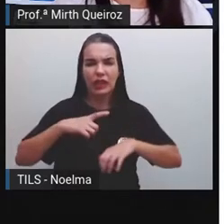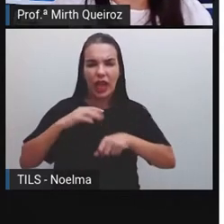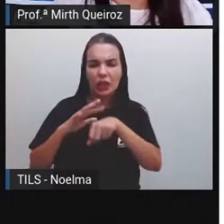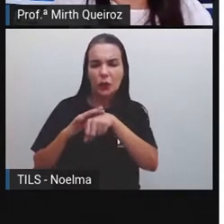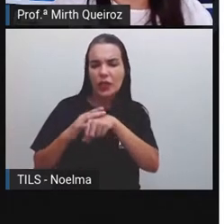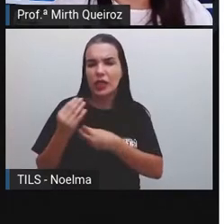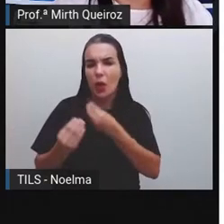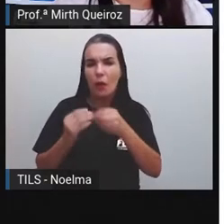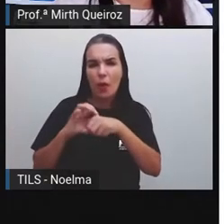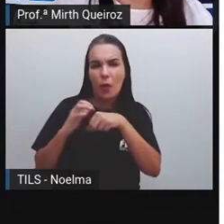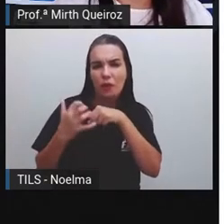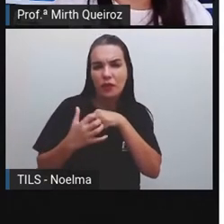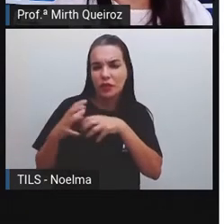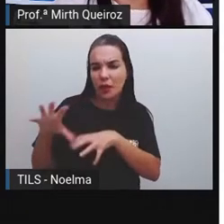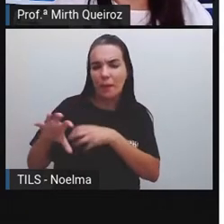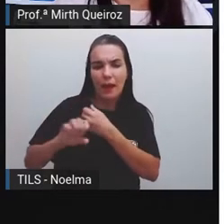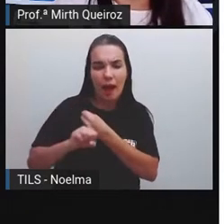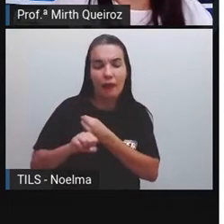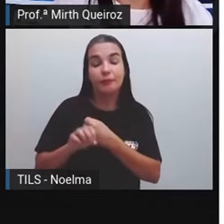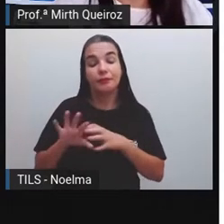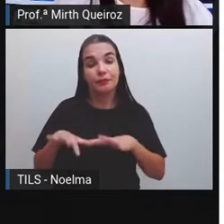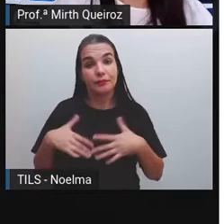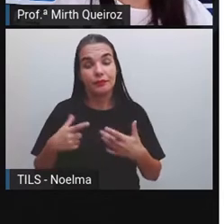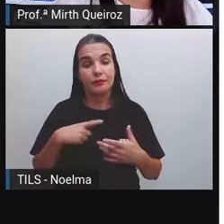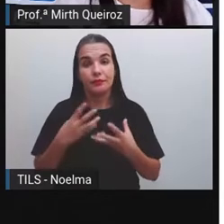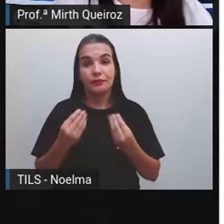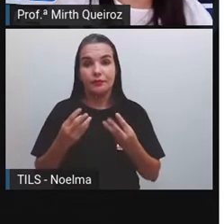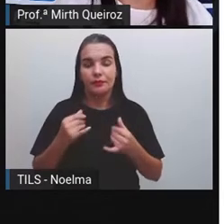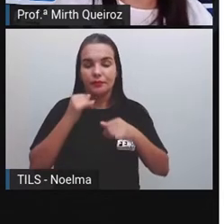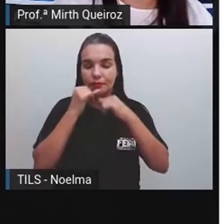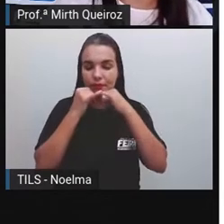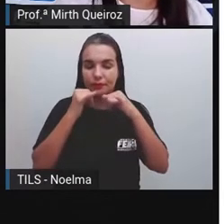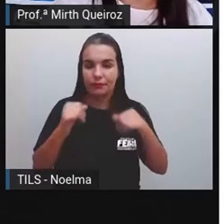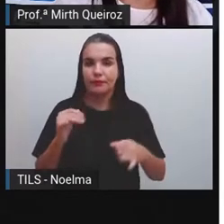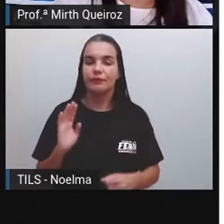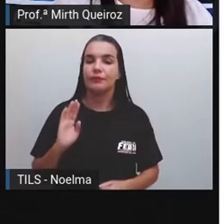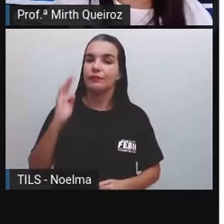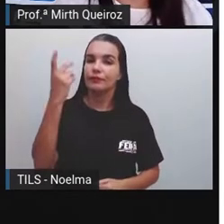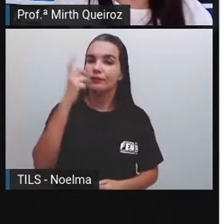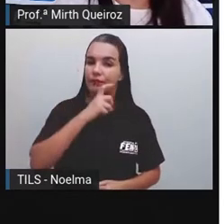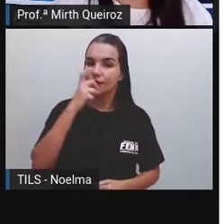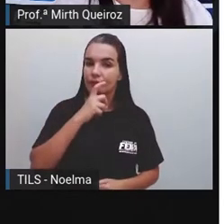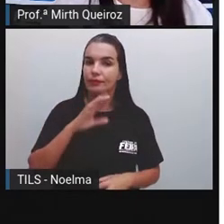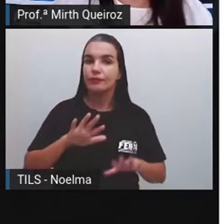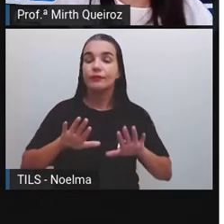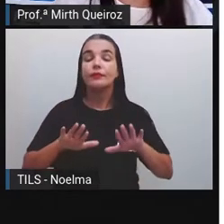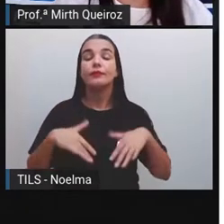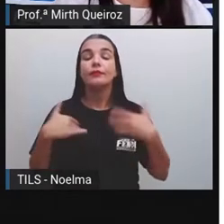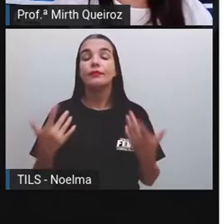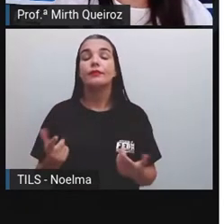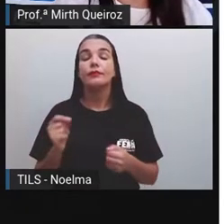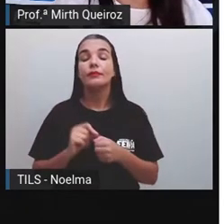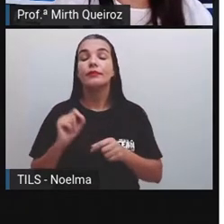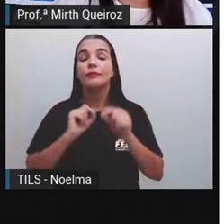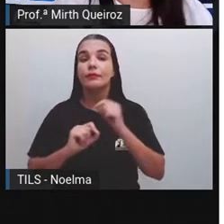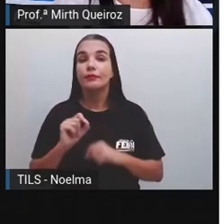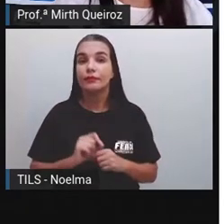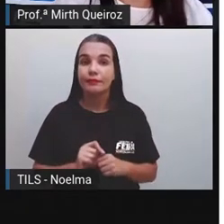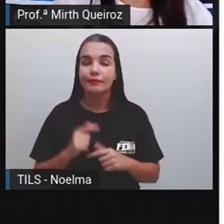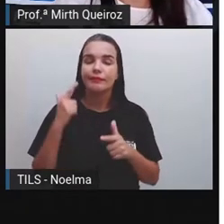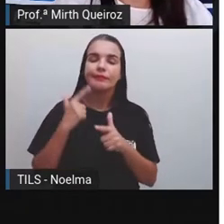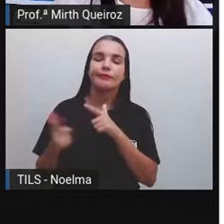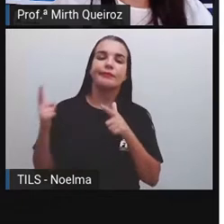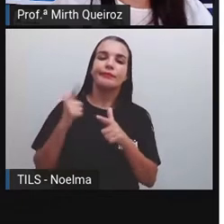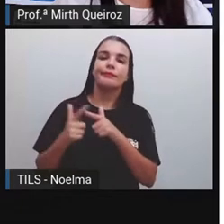aspectos Relacionados aí A essa pandemia Através de quê? De fake news E isso atrapalha E está atrapalhando, né?